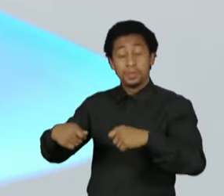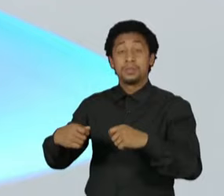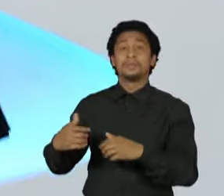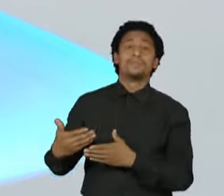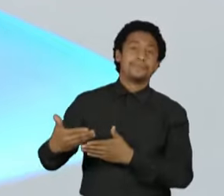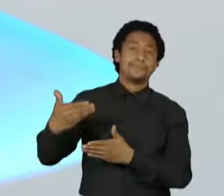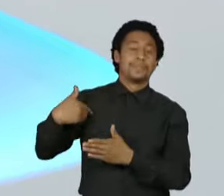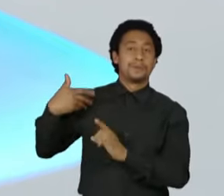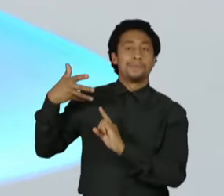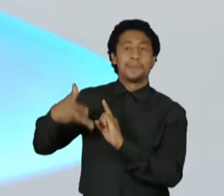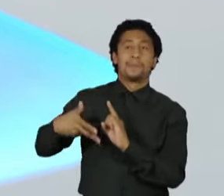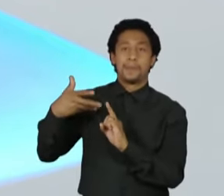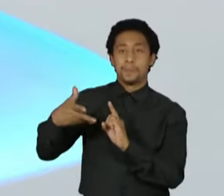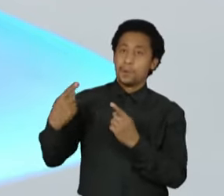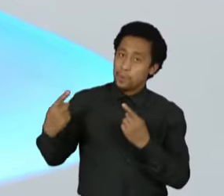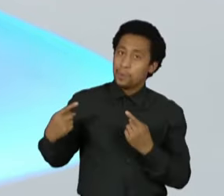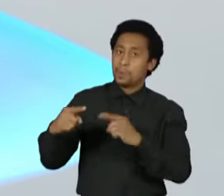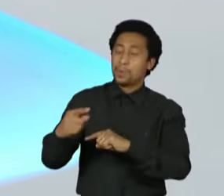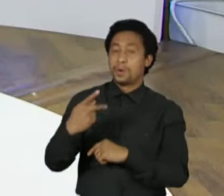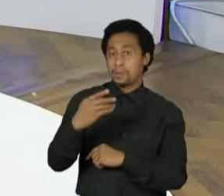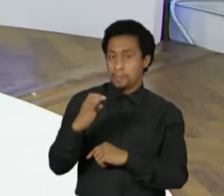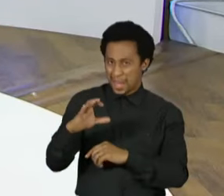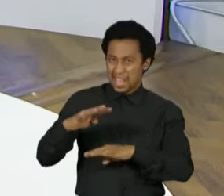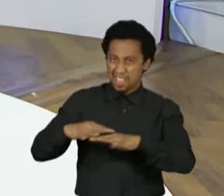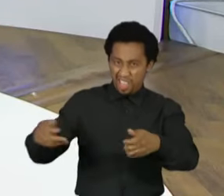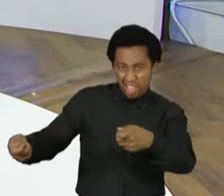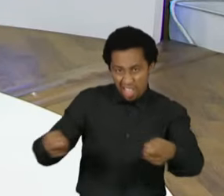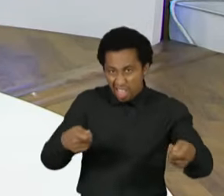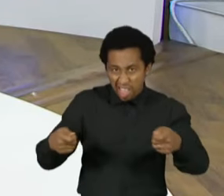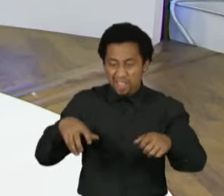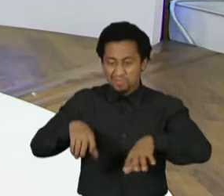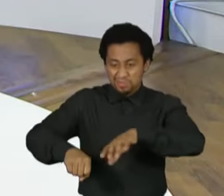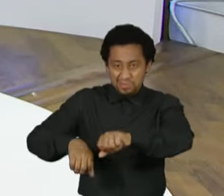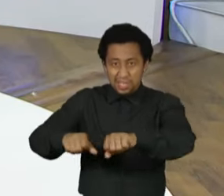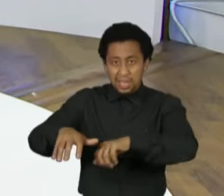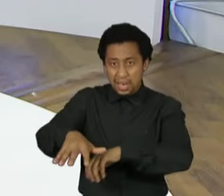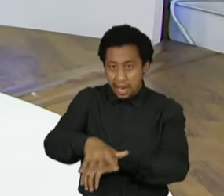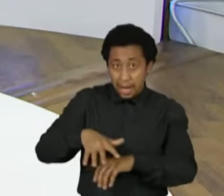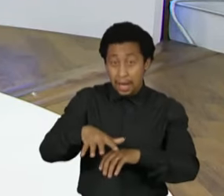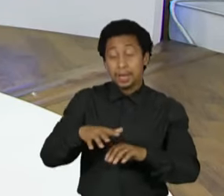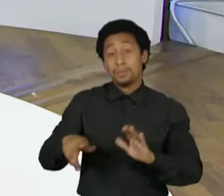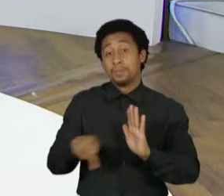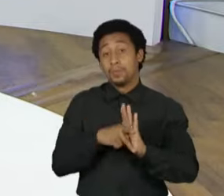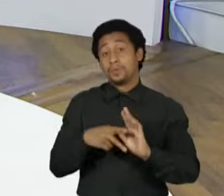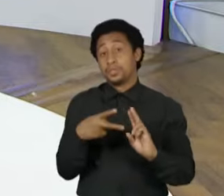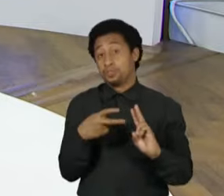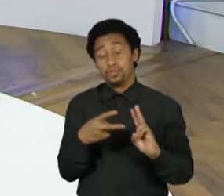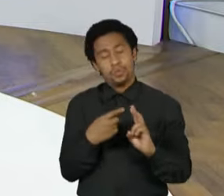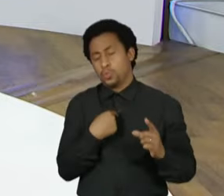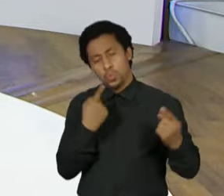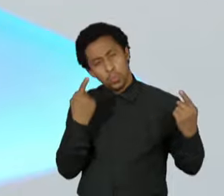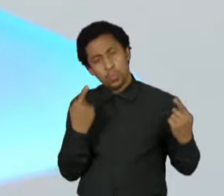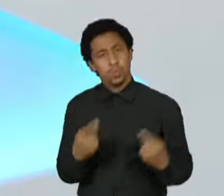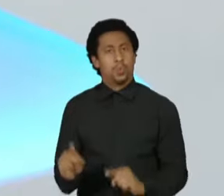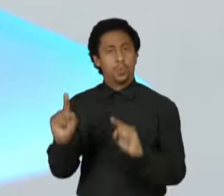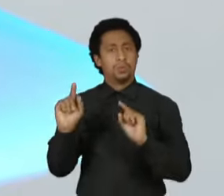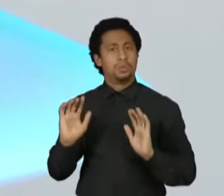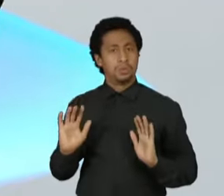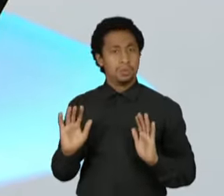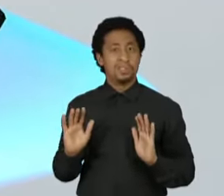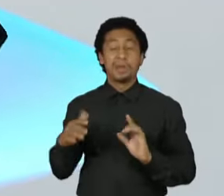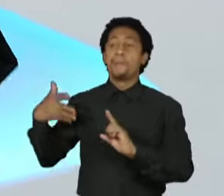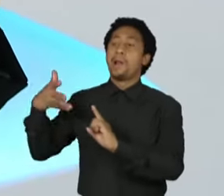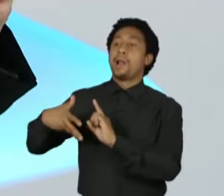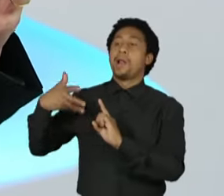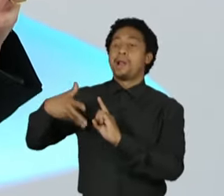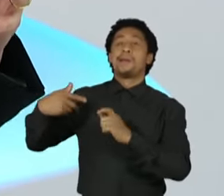uma voz ativa contra a PEC da grelhagem, contra a mineração em áreas indígenas, porque, para falar